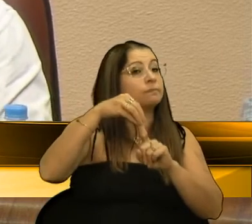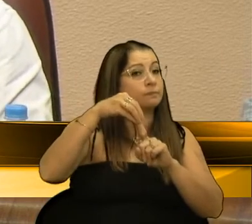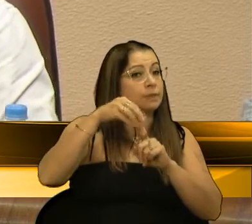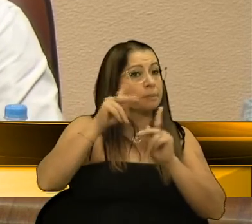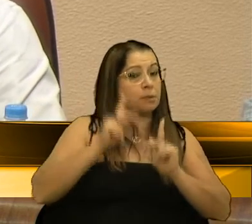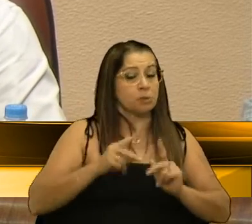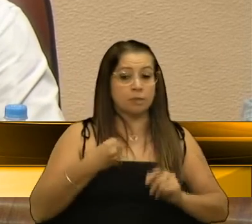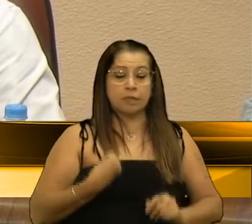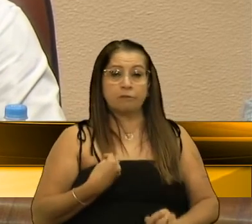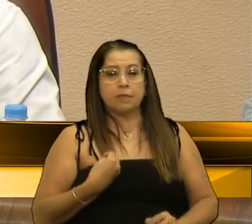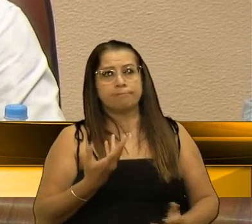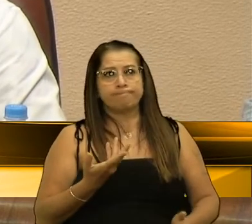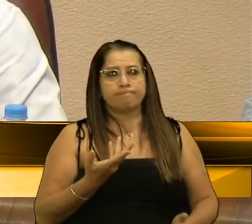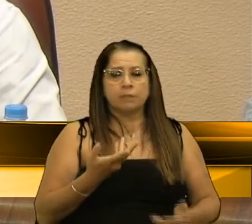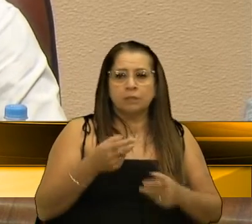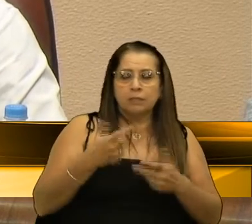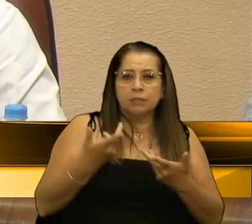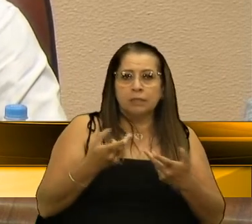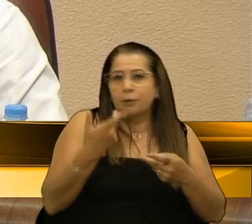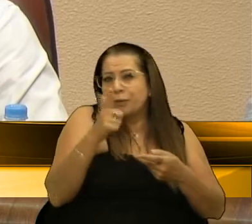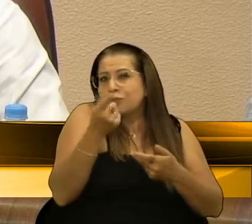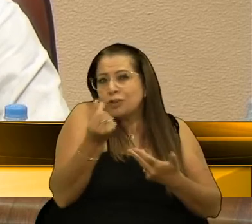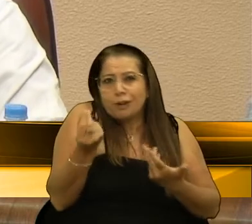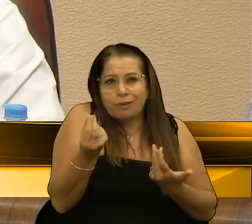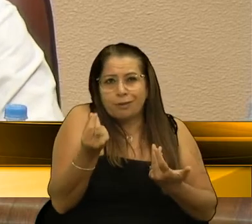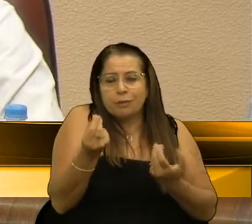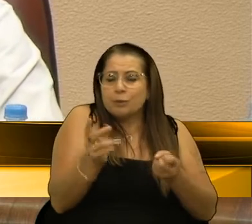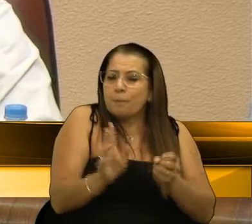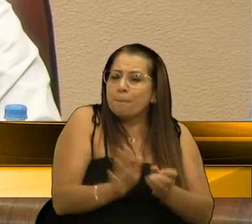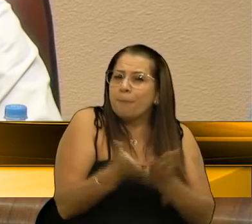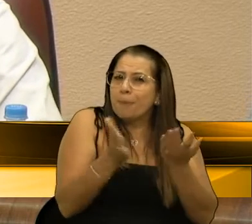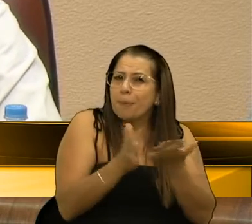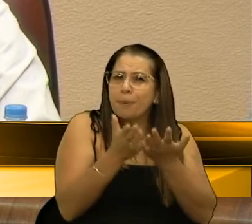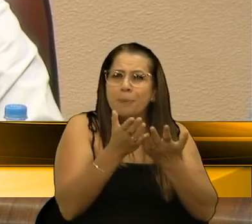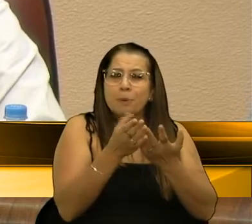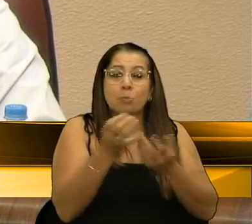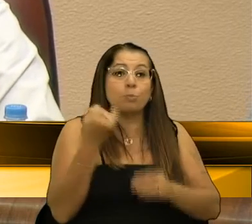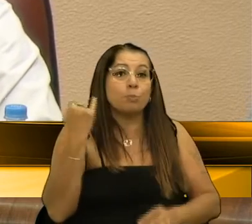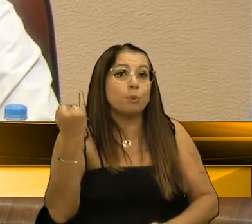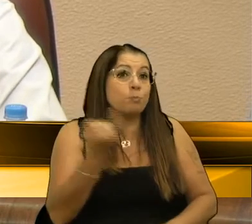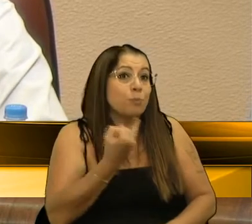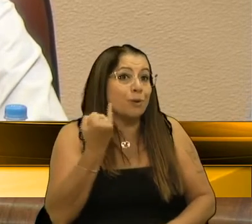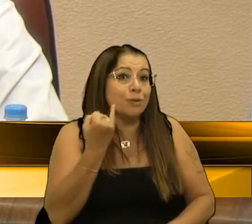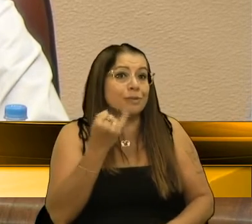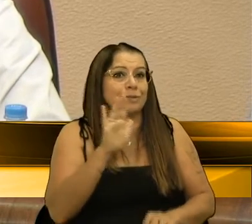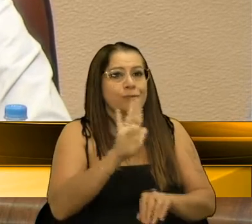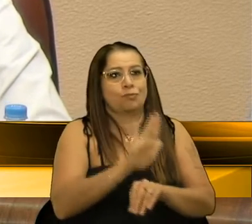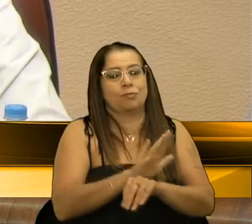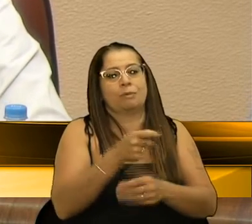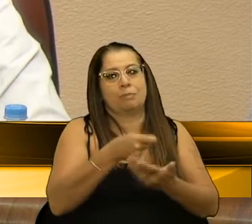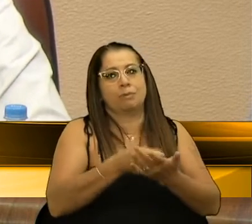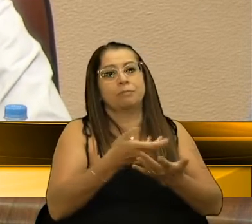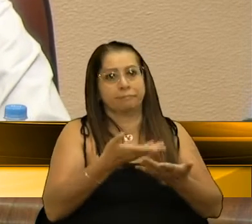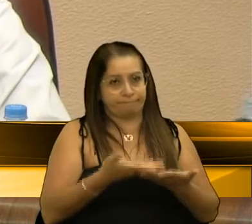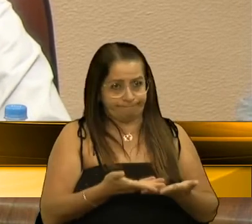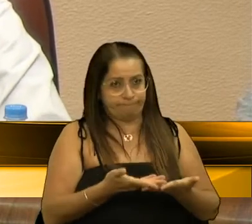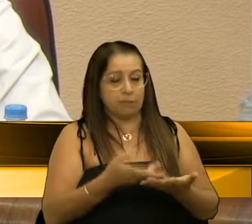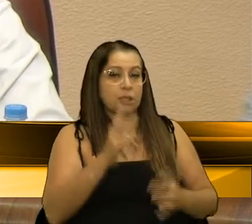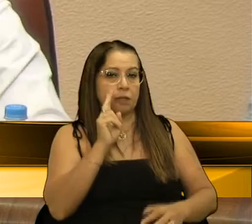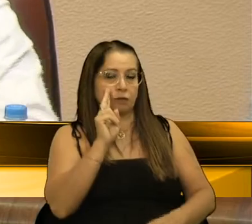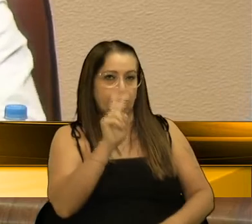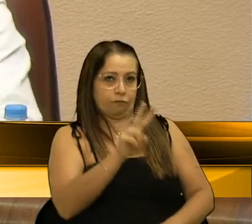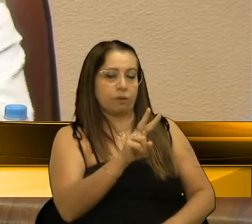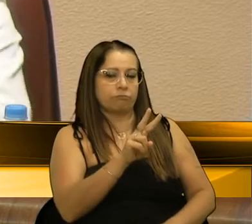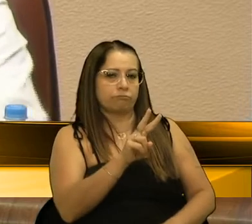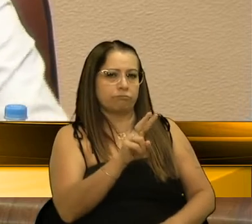vivem numa situação extremamente vulnerável, o quanto é importante o auxílio funeral. E vendo pela